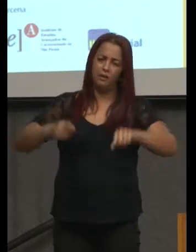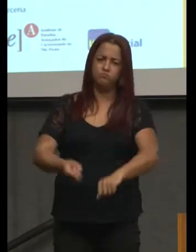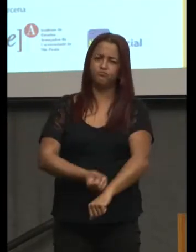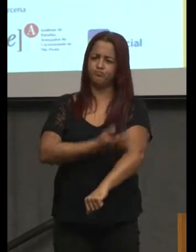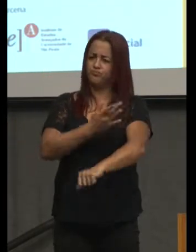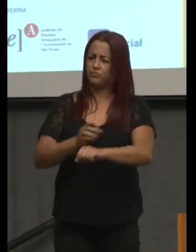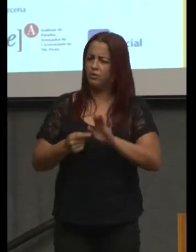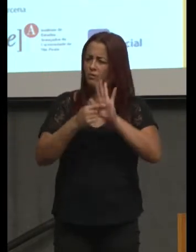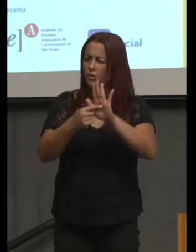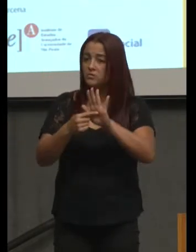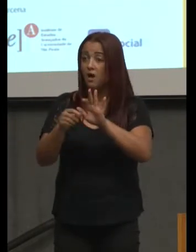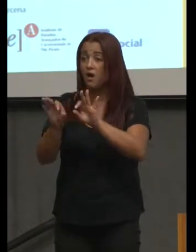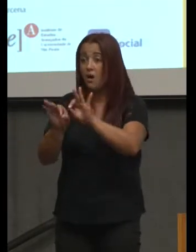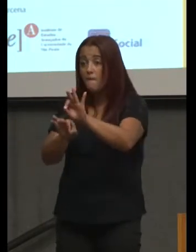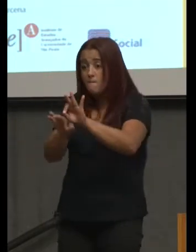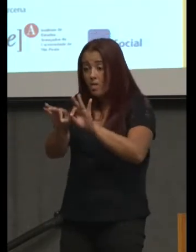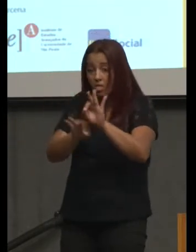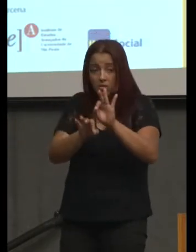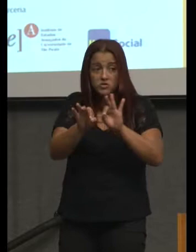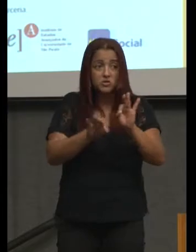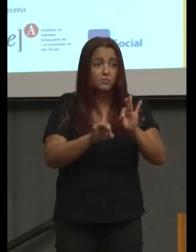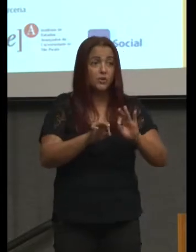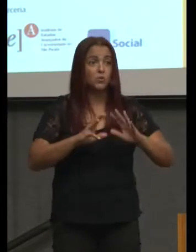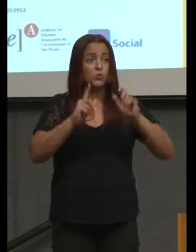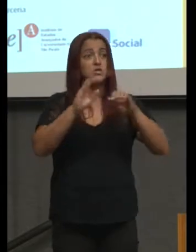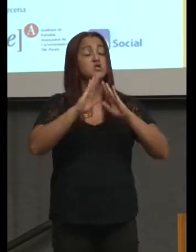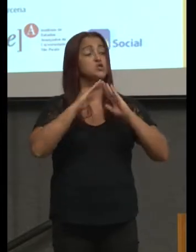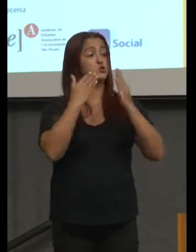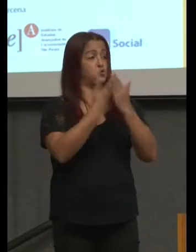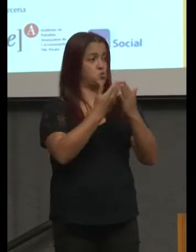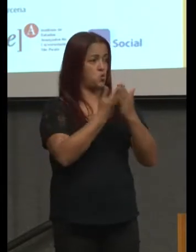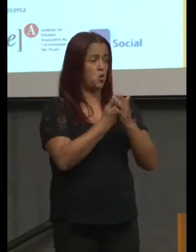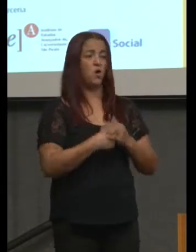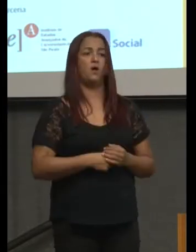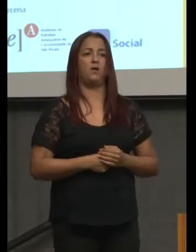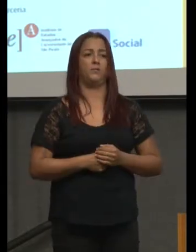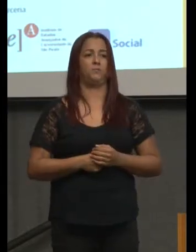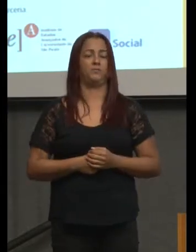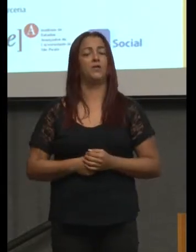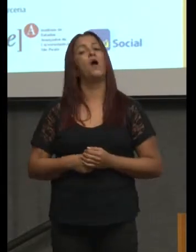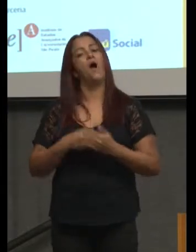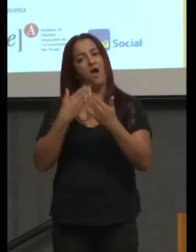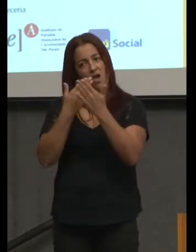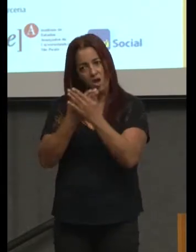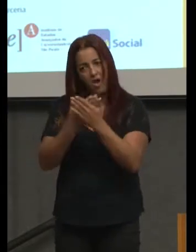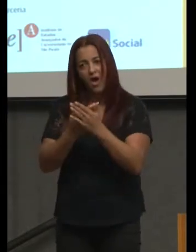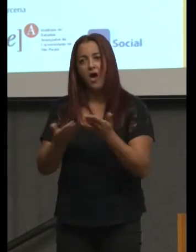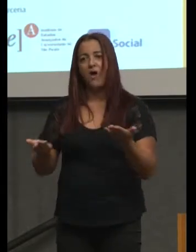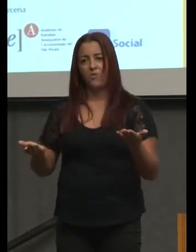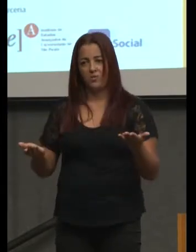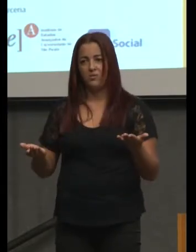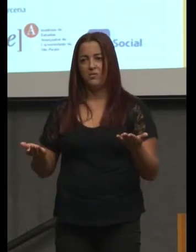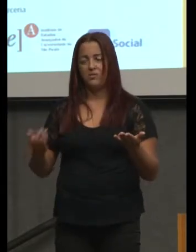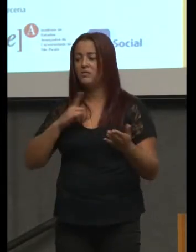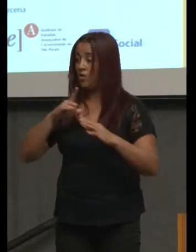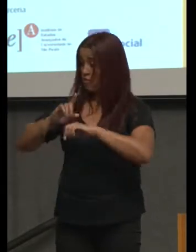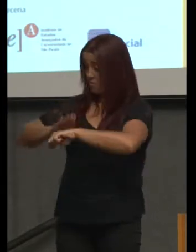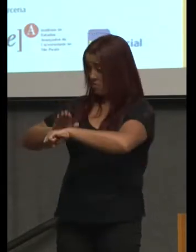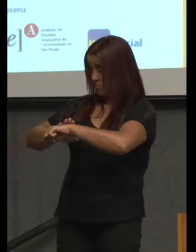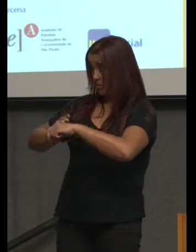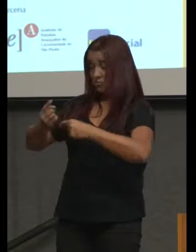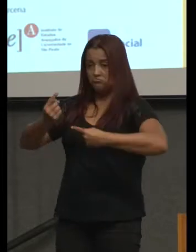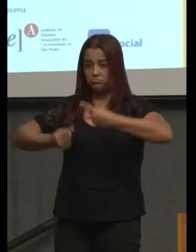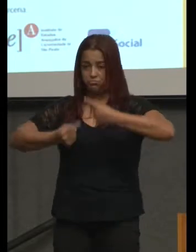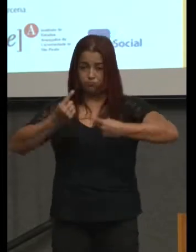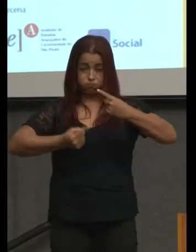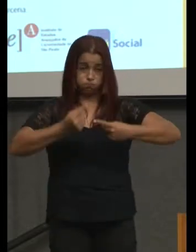do conceito escola, do conceito aula, a hora do debate, a hora da diferença, senão você não